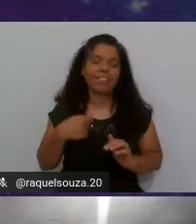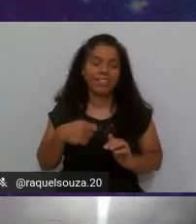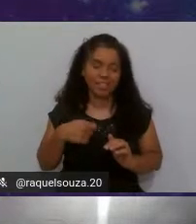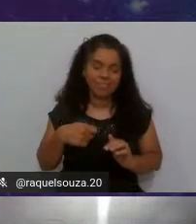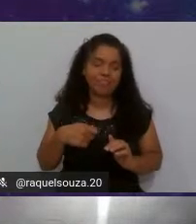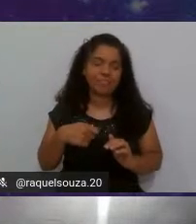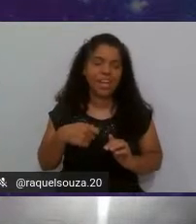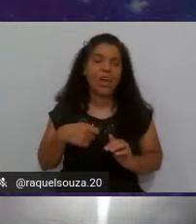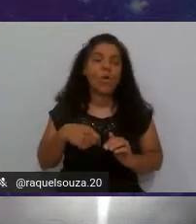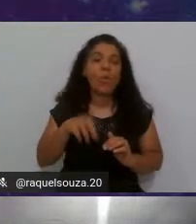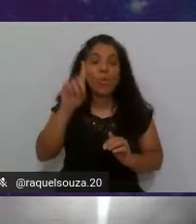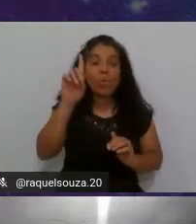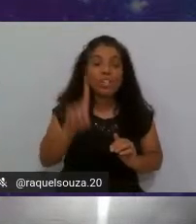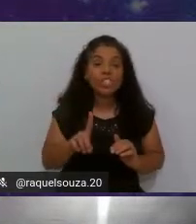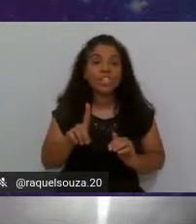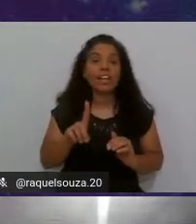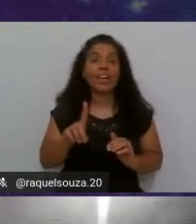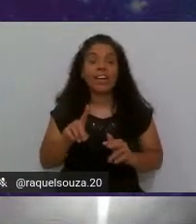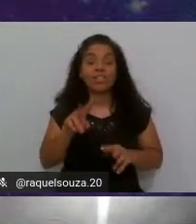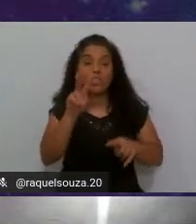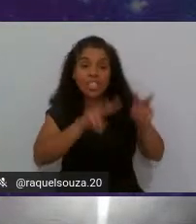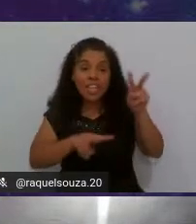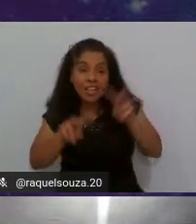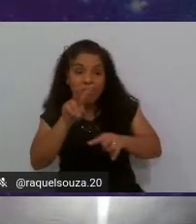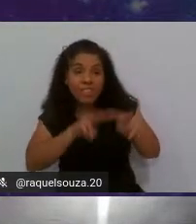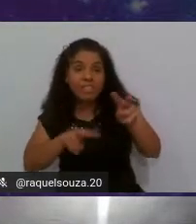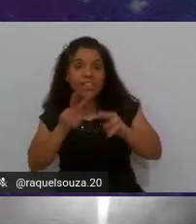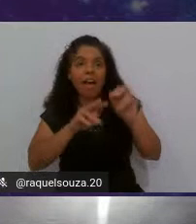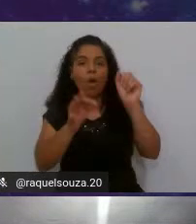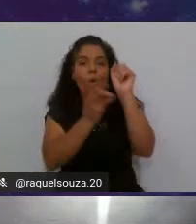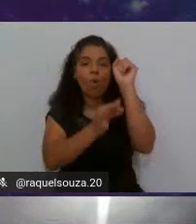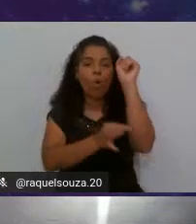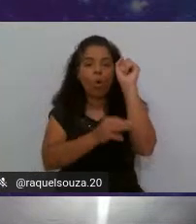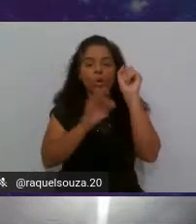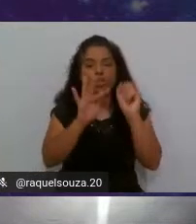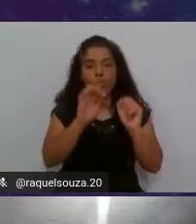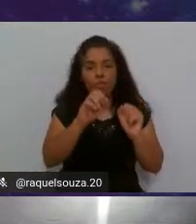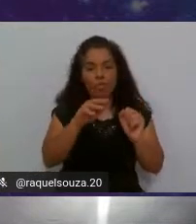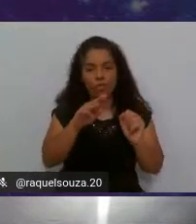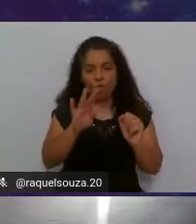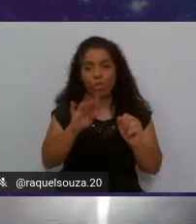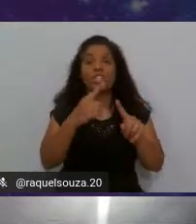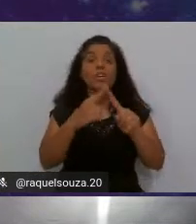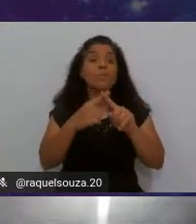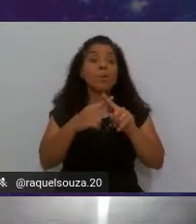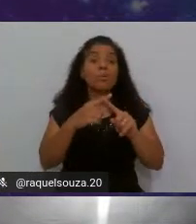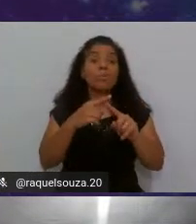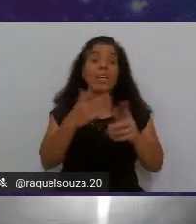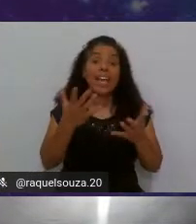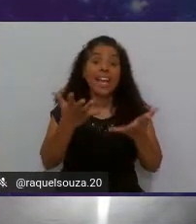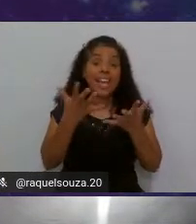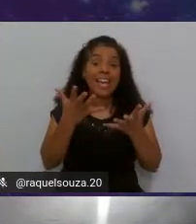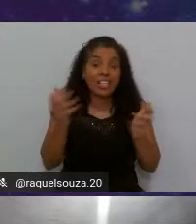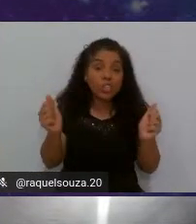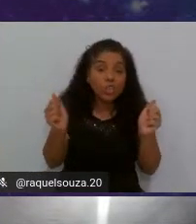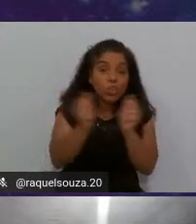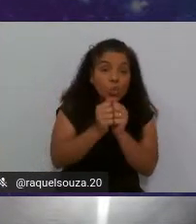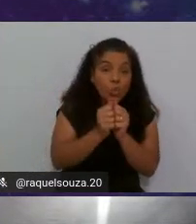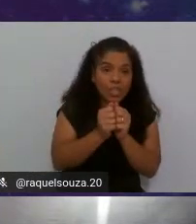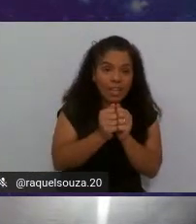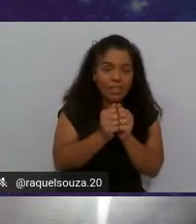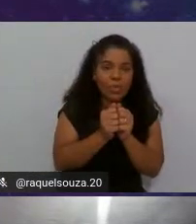direito de de revisar o código fonte por quê? porque ele juntando